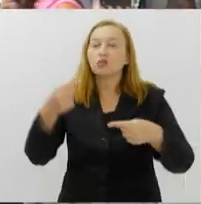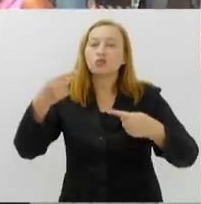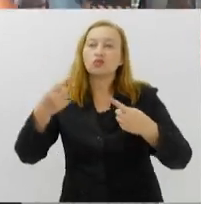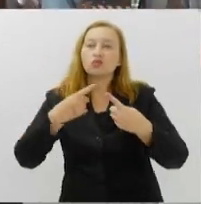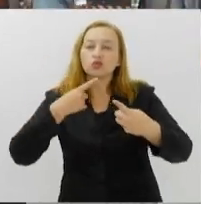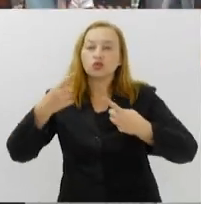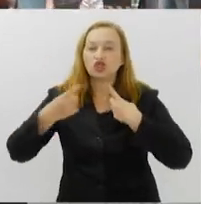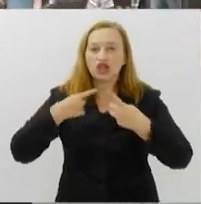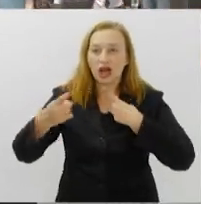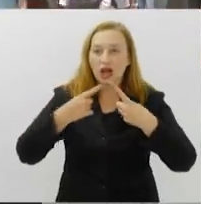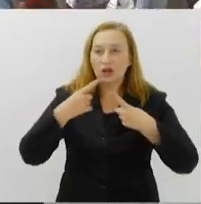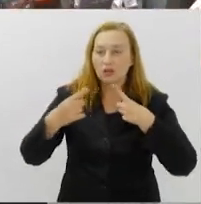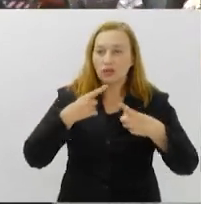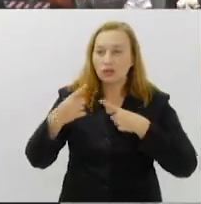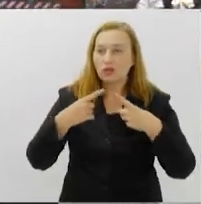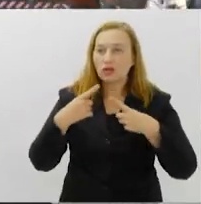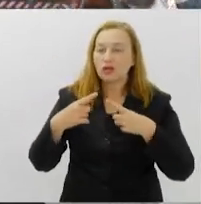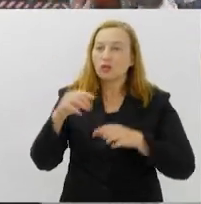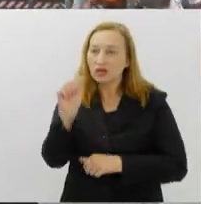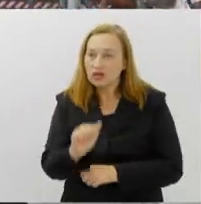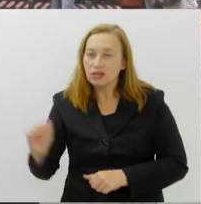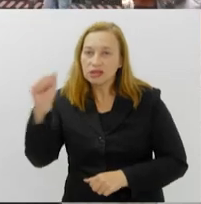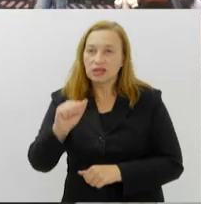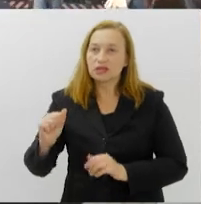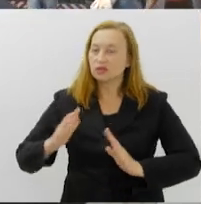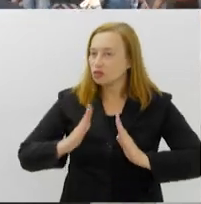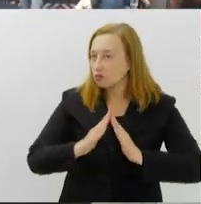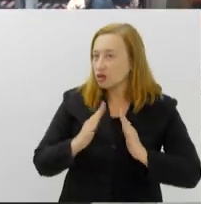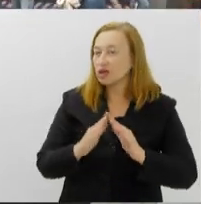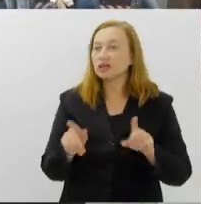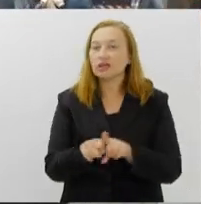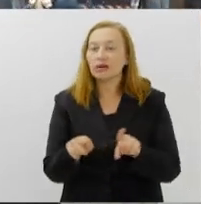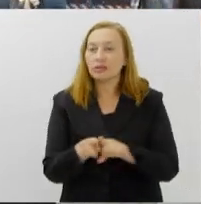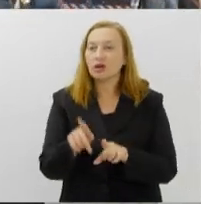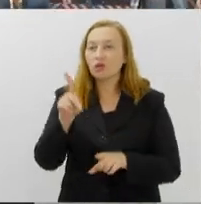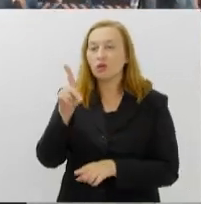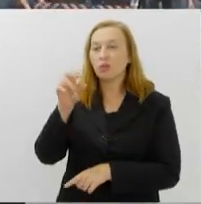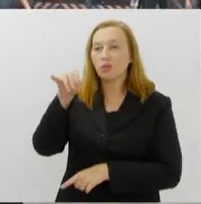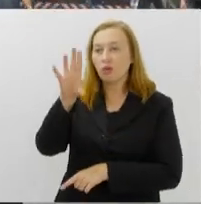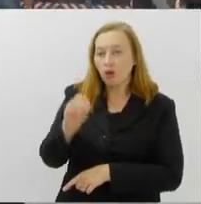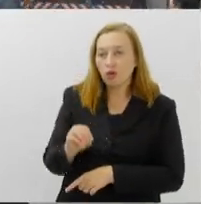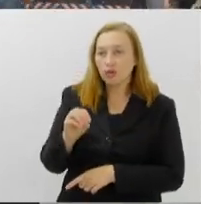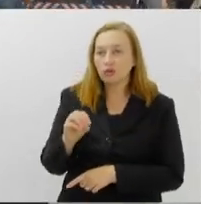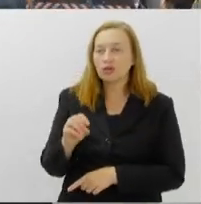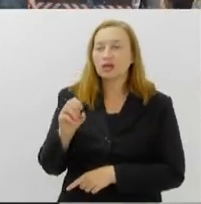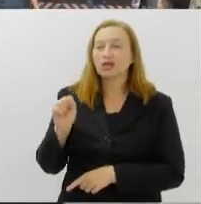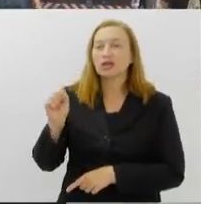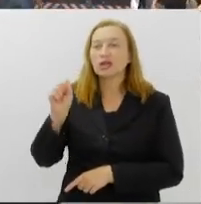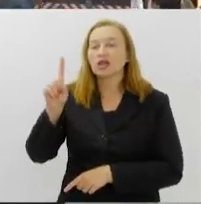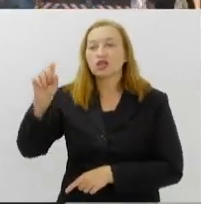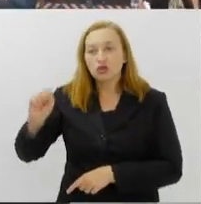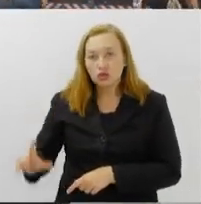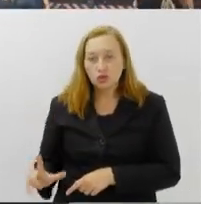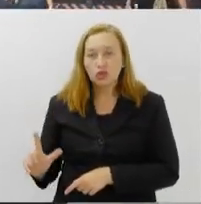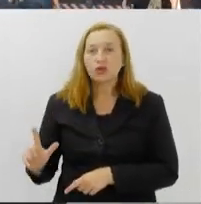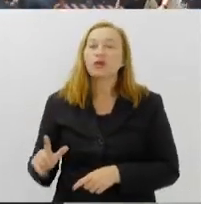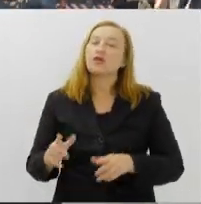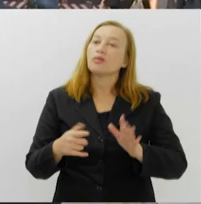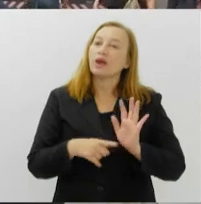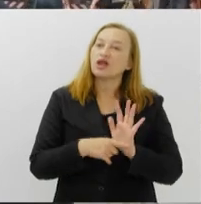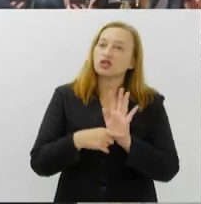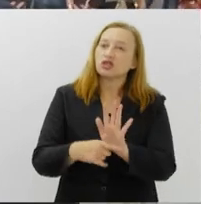associação de moradores. E através disso tudo, o Polo da Zona Sul vem para capitanear todos esses bairros, organizando de uma maneira